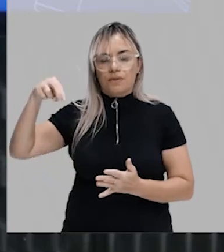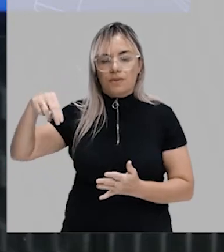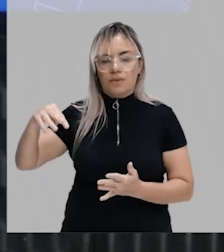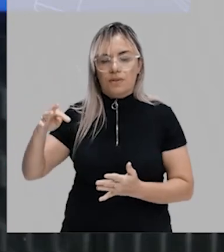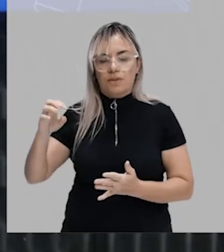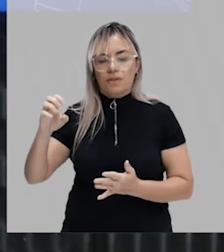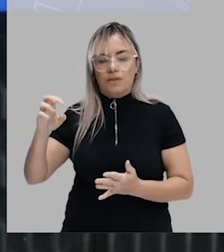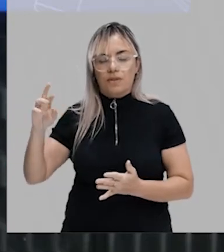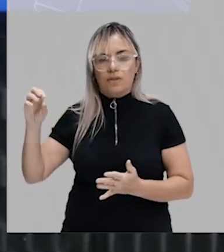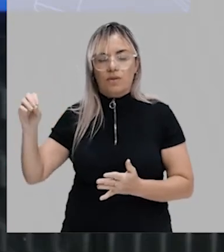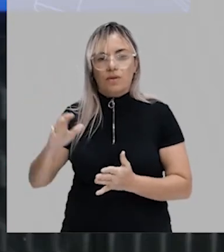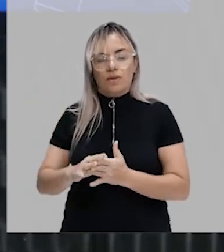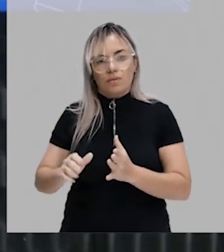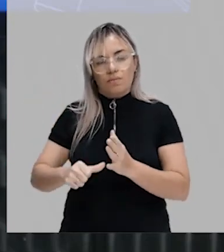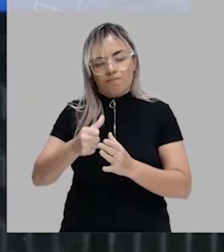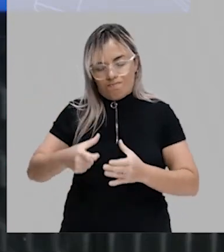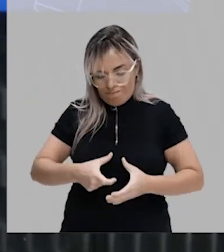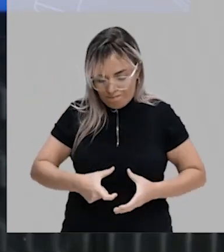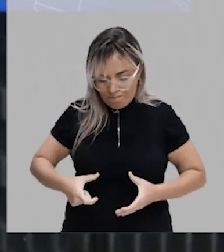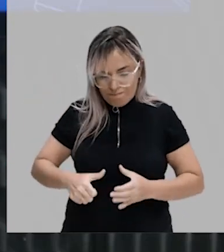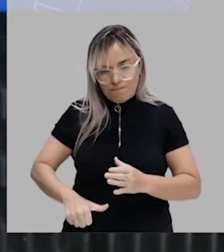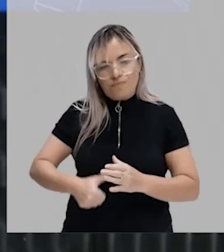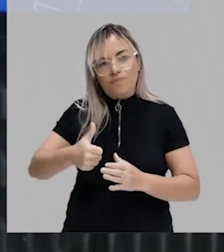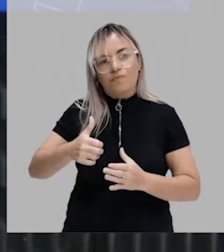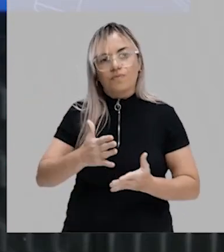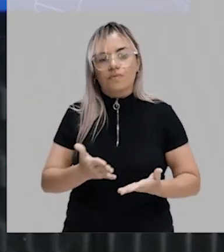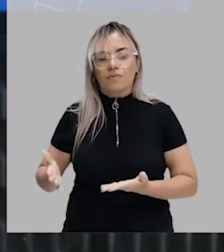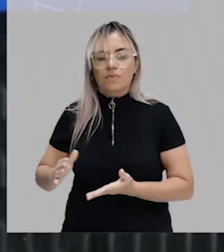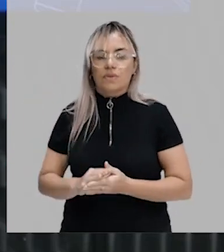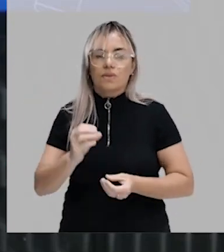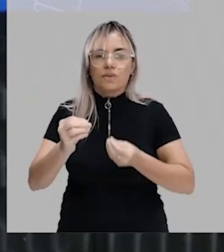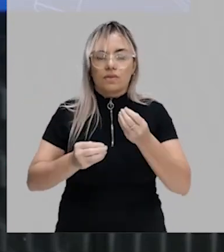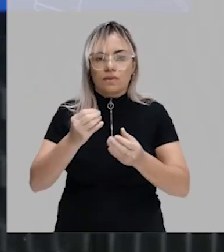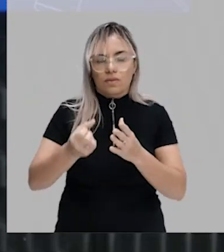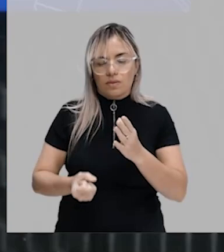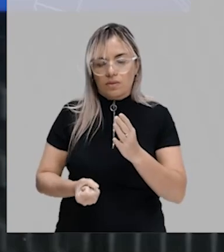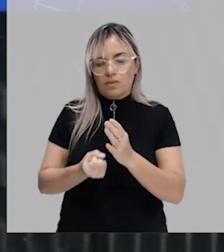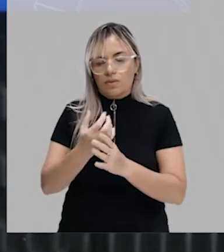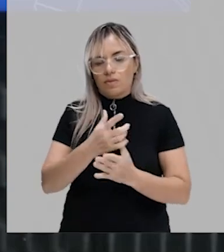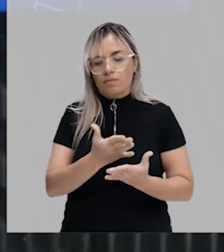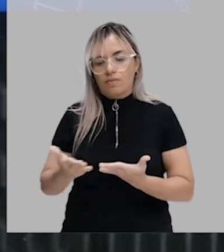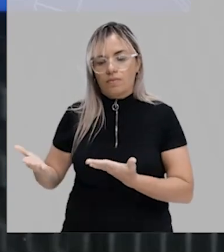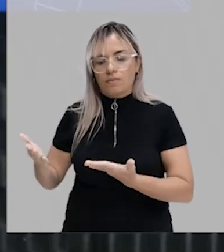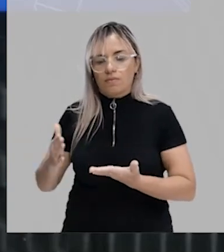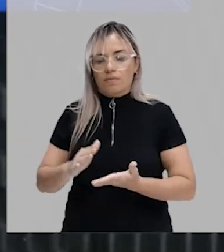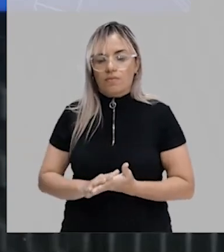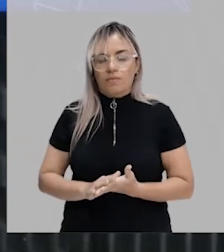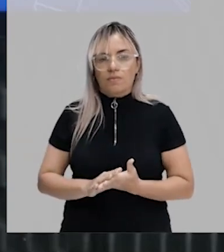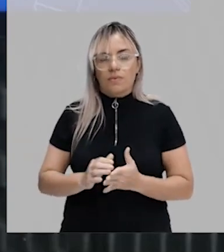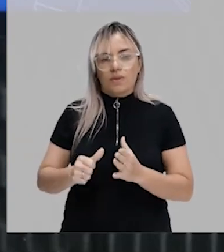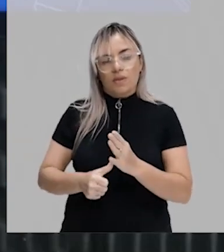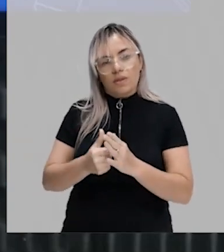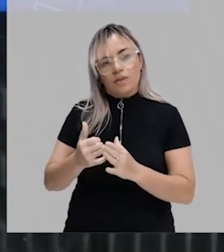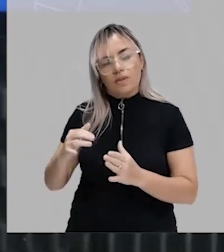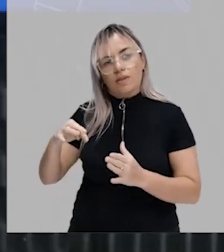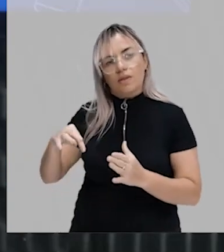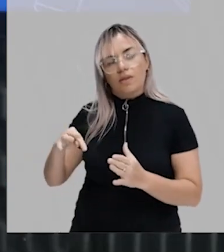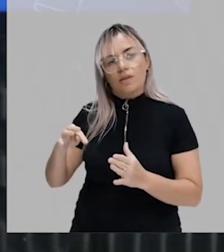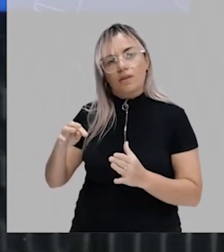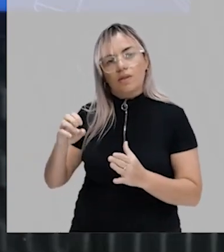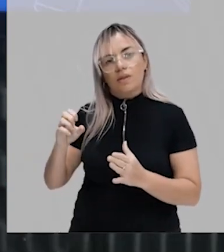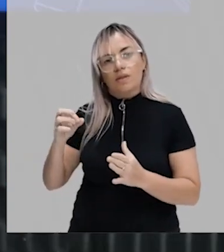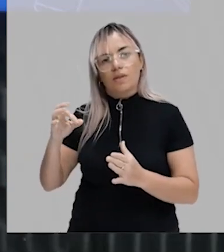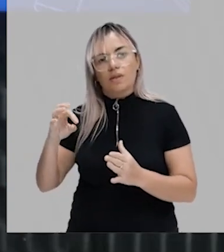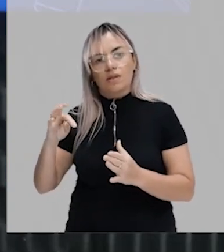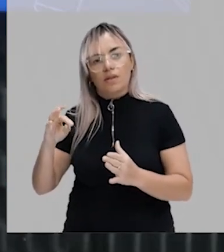primitivo, tá? Então, esse endoderma, como ele tá originando o arquêntero, que é o intestino primitivo, ele vai dar